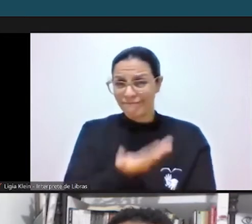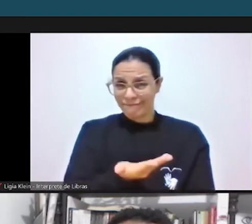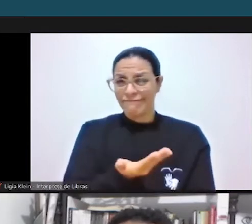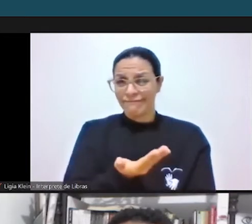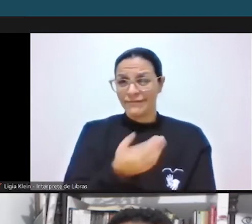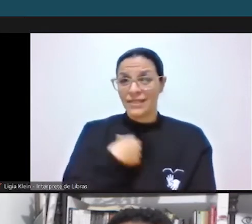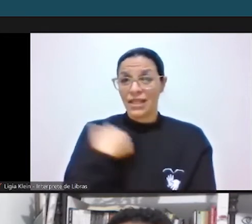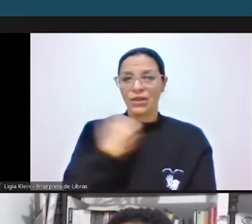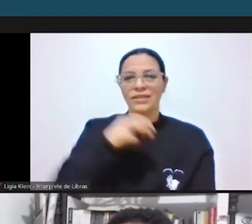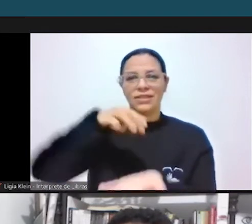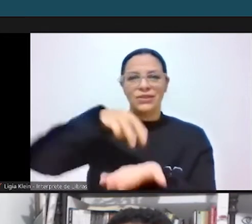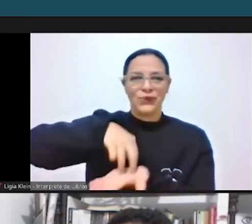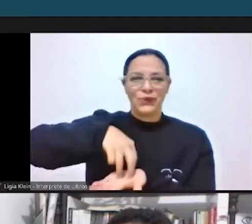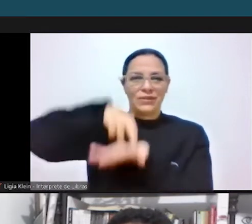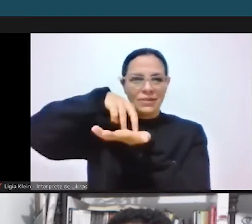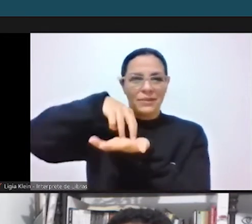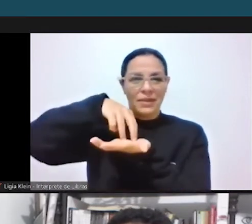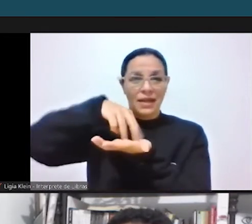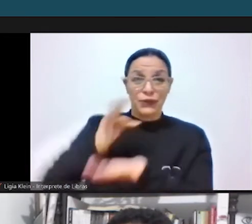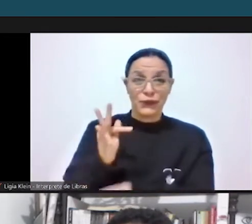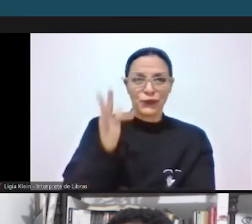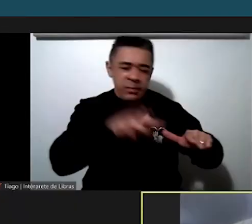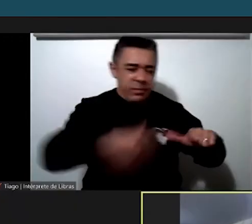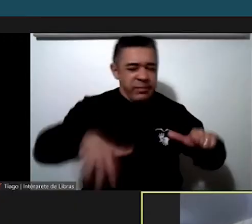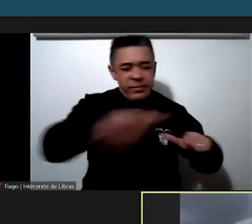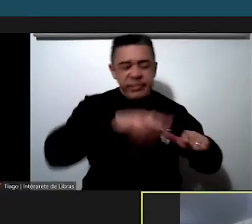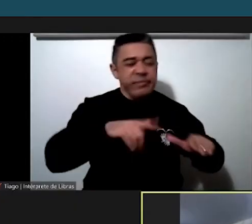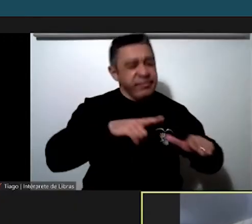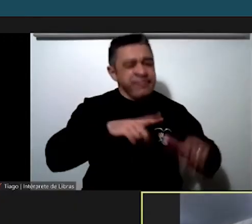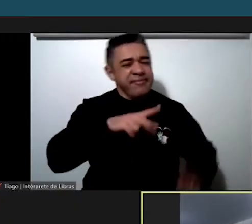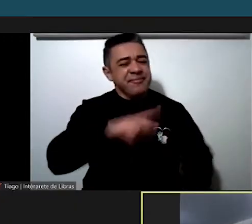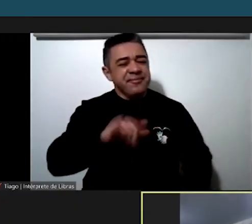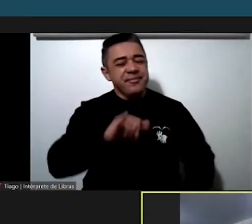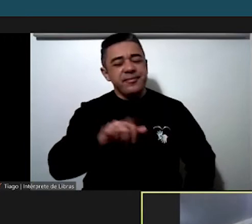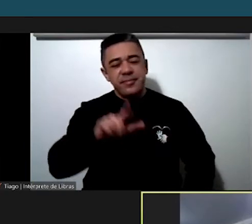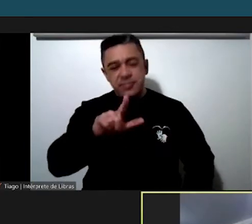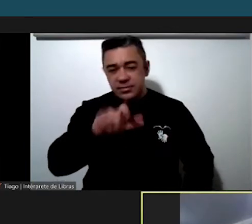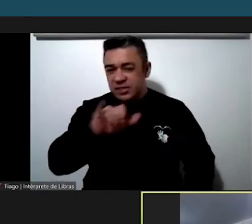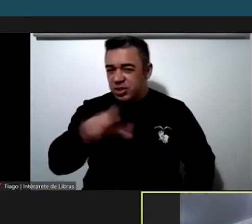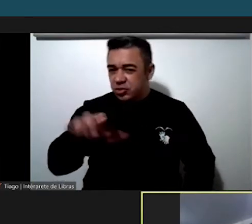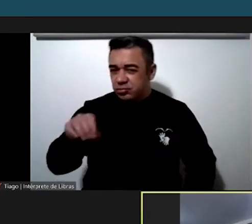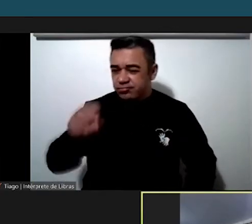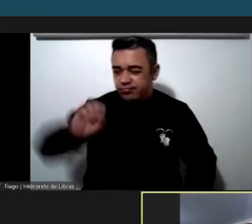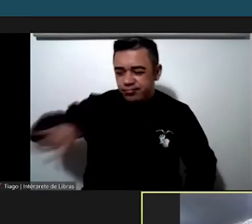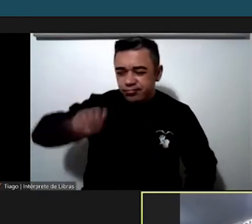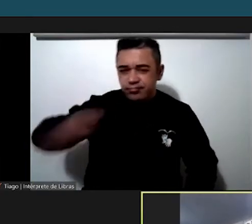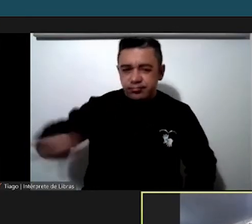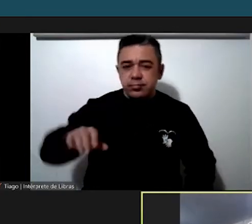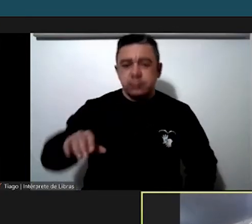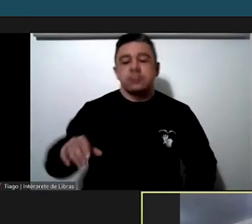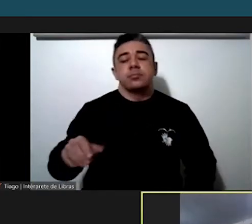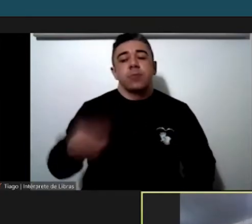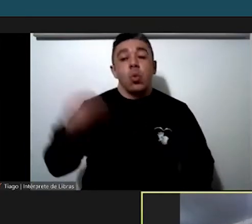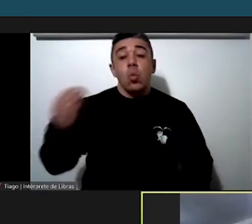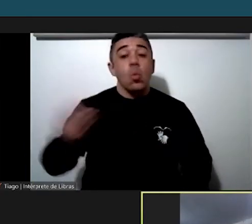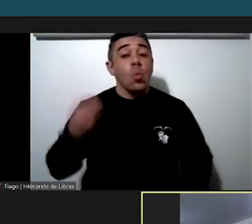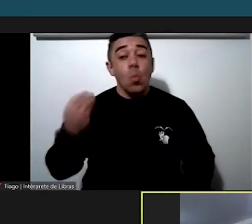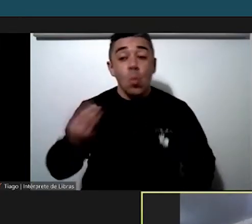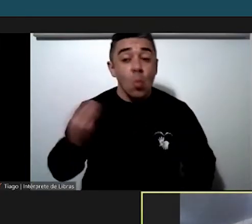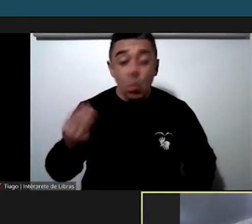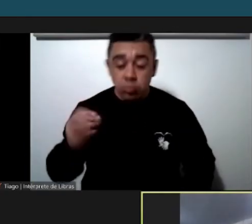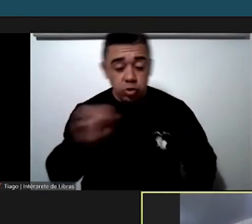sustentável e no futuro a gente vai ver grandes resultados. Seria importante ver também sobre o destino de todo esse lixo,